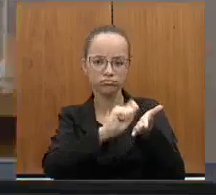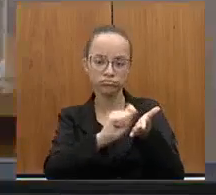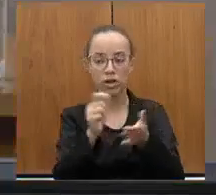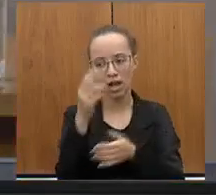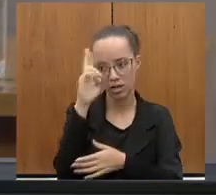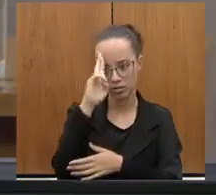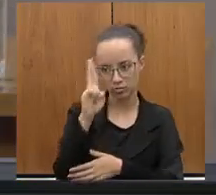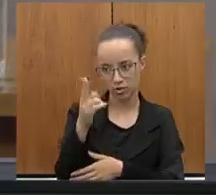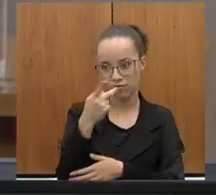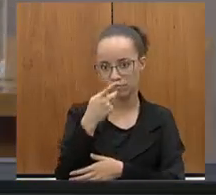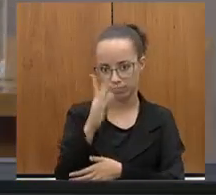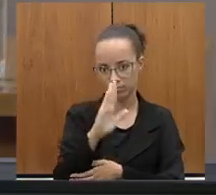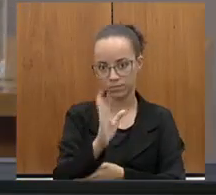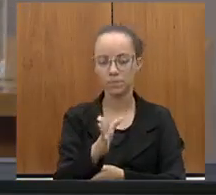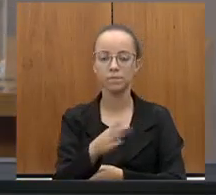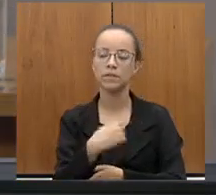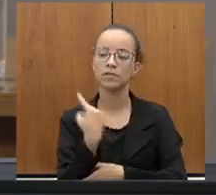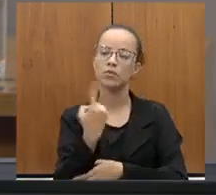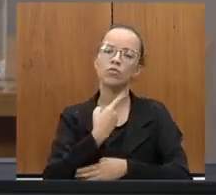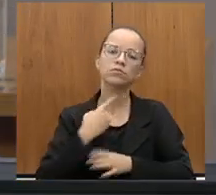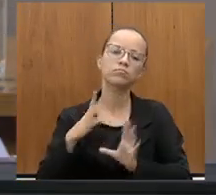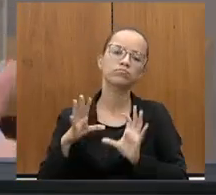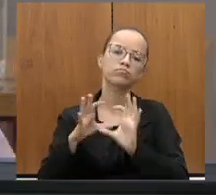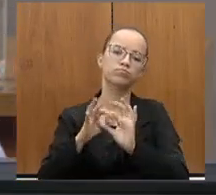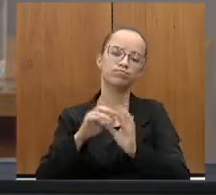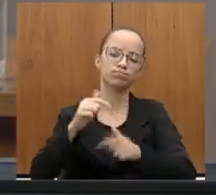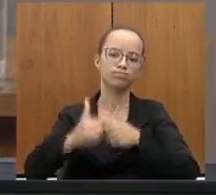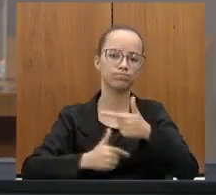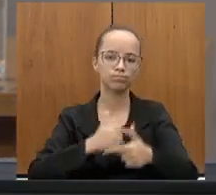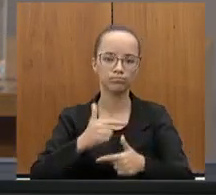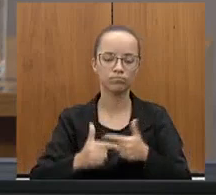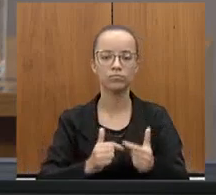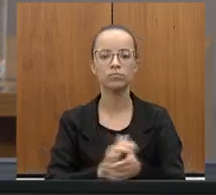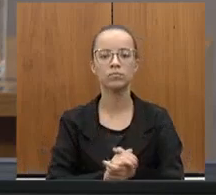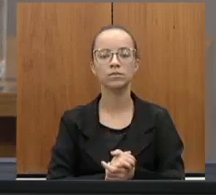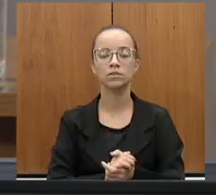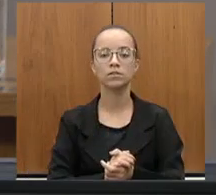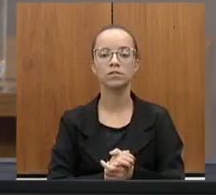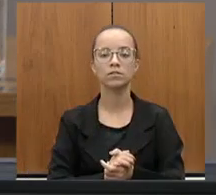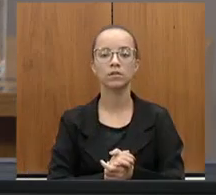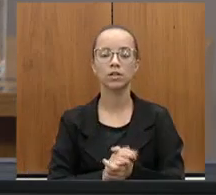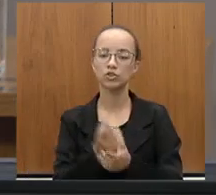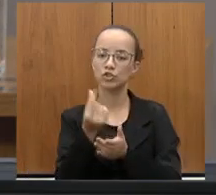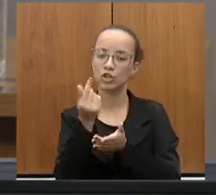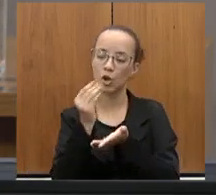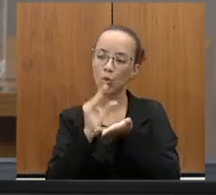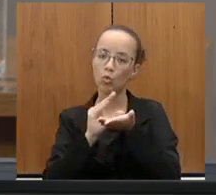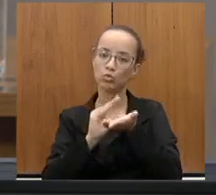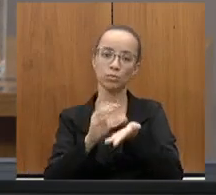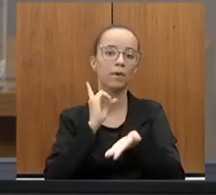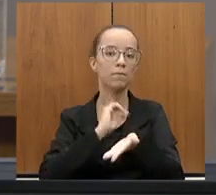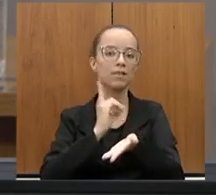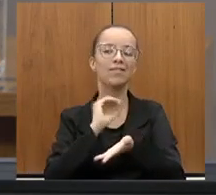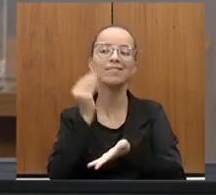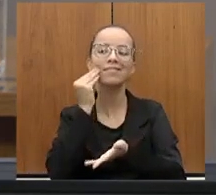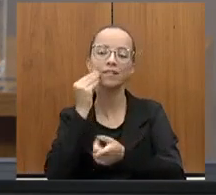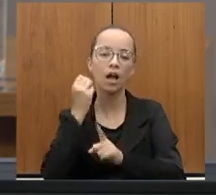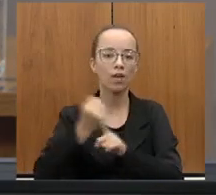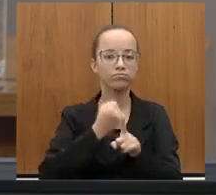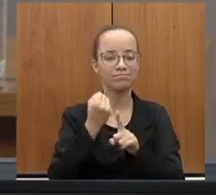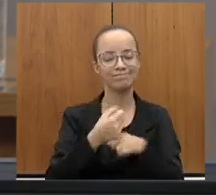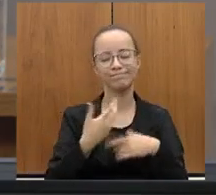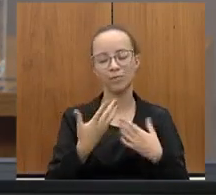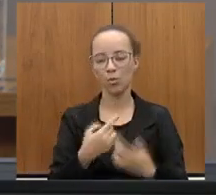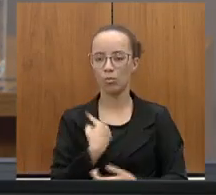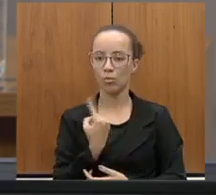já citou, e que a gente possa trabalhar unidos no sentido de tentar trazer esses recursos para o Estado. Então, a gente fica muito feliz